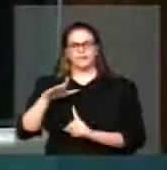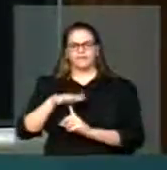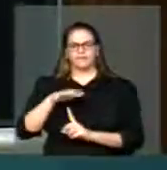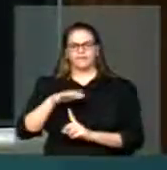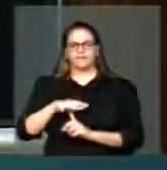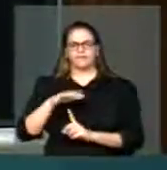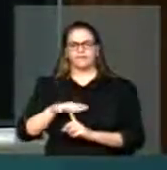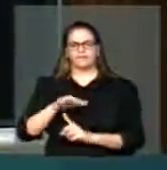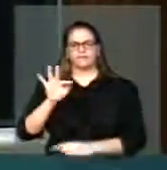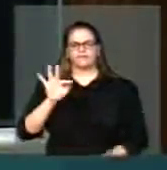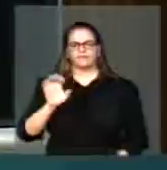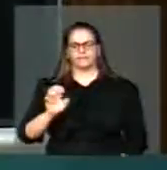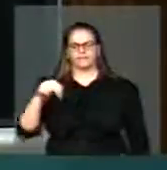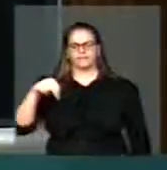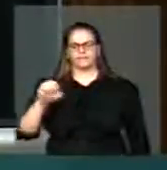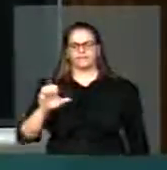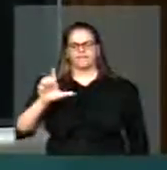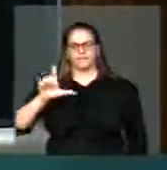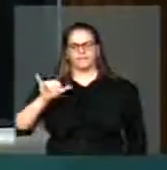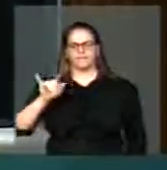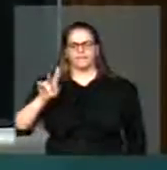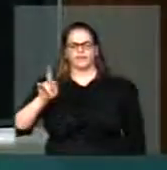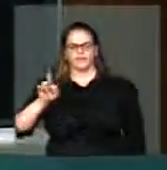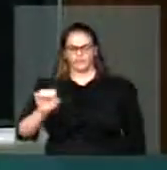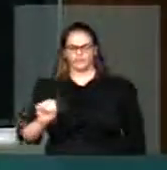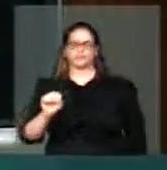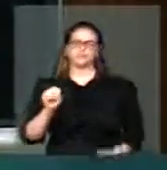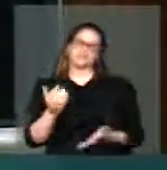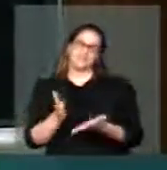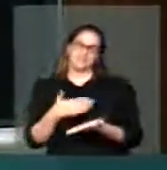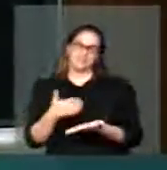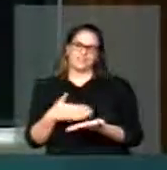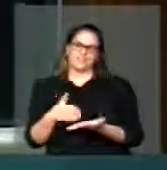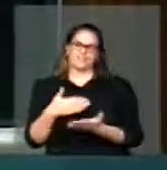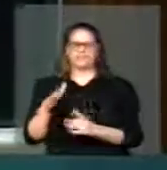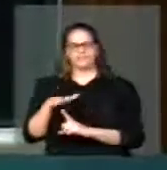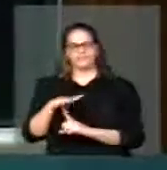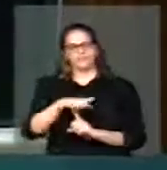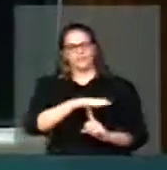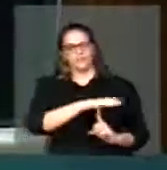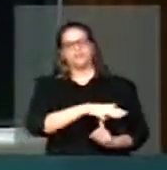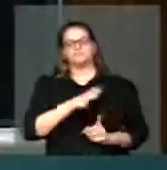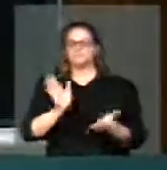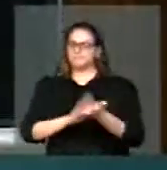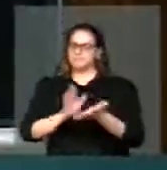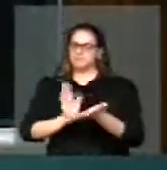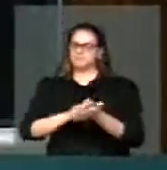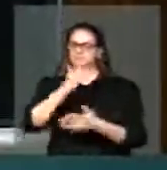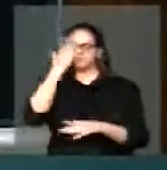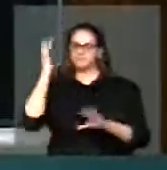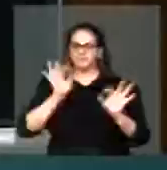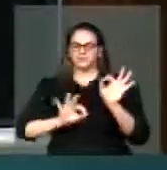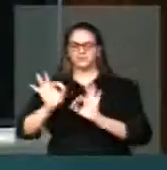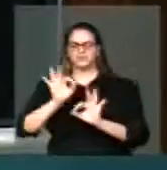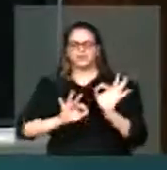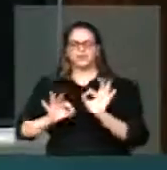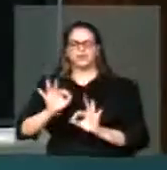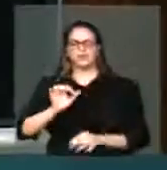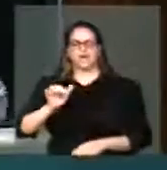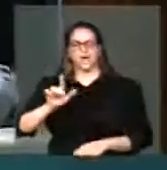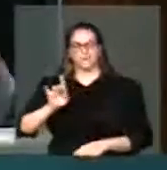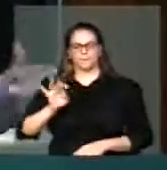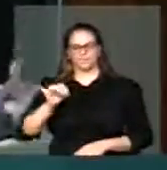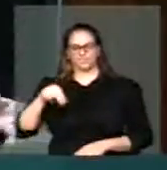Fenelivros. A gente quer parabenizar os organizadores dessa feira, na pessoa de Alventino,